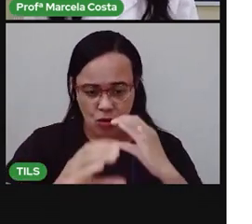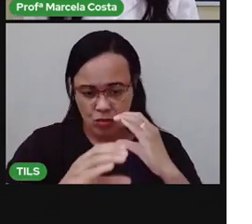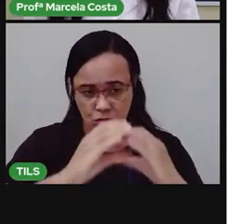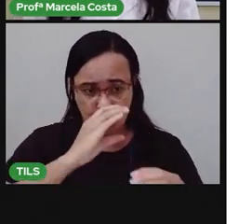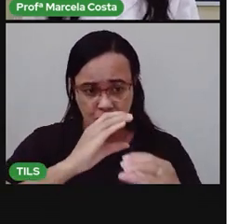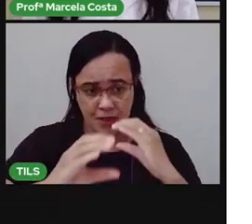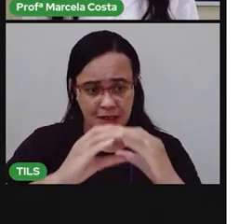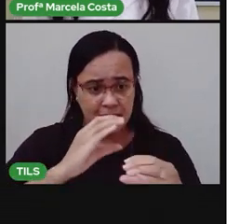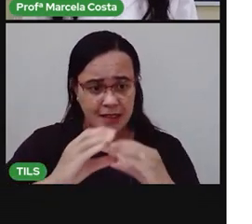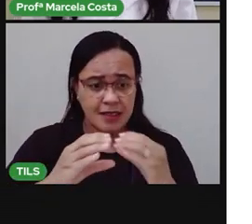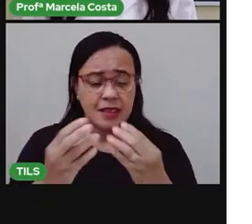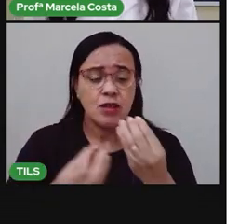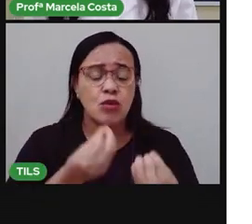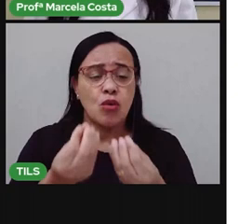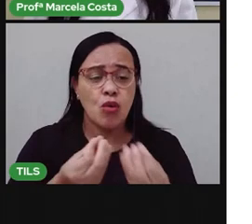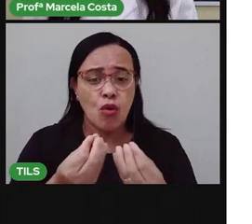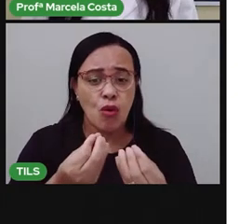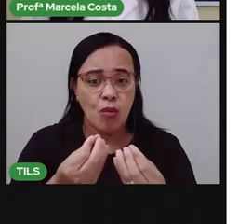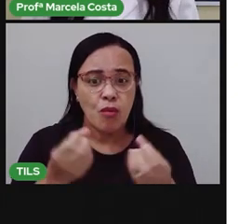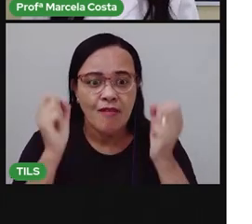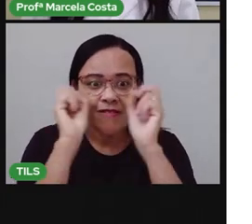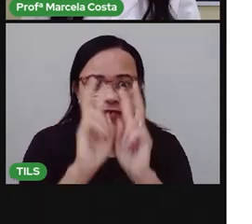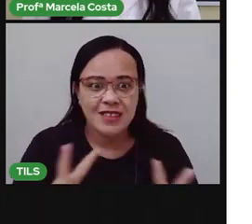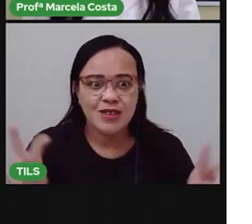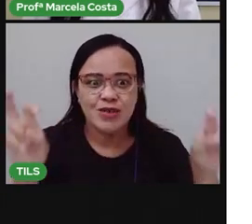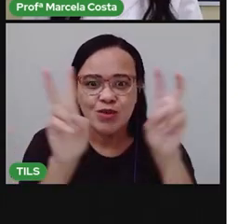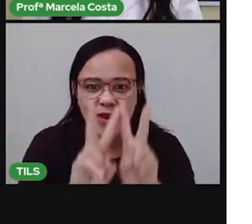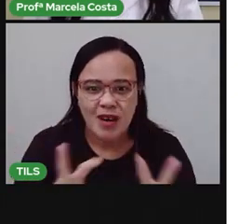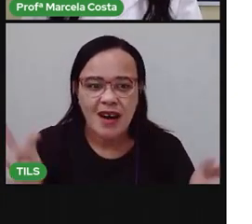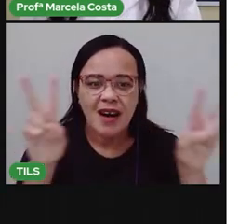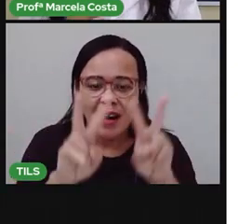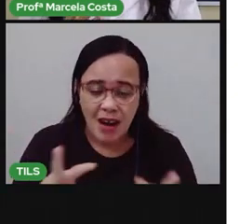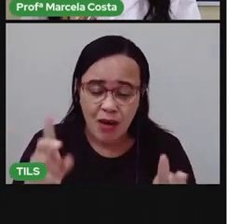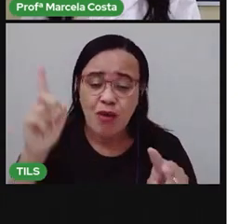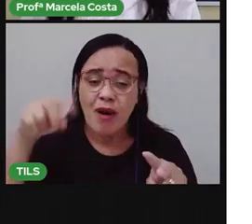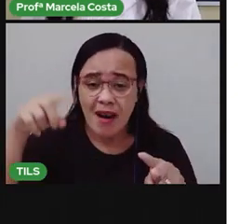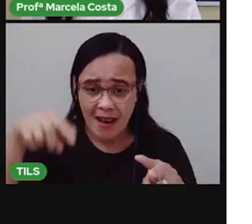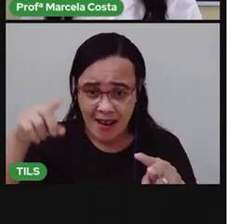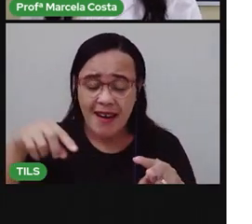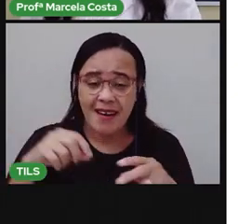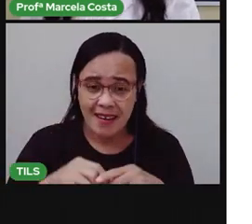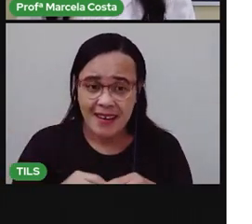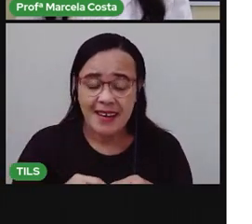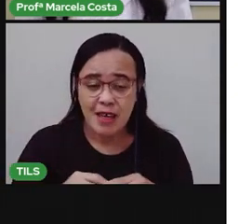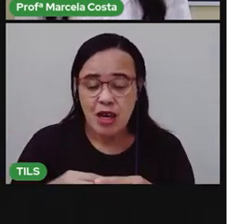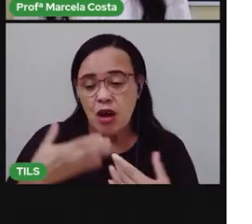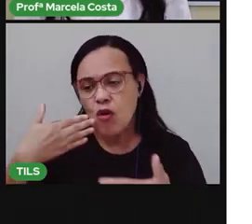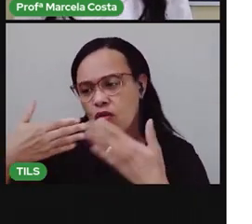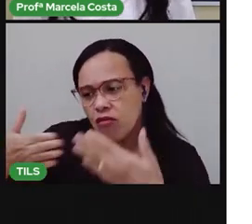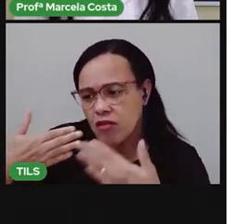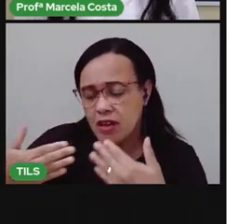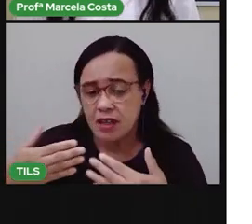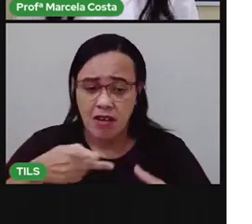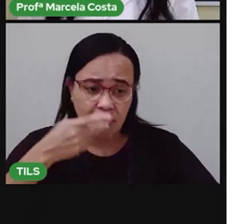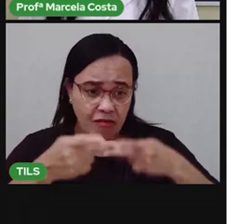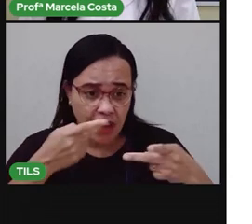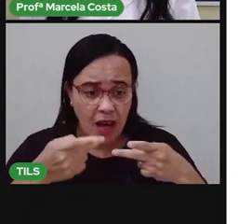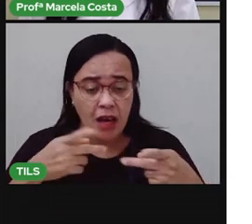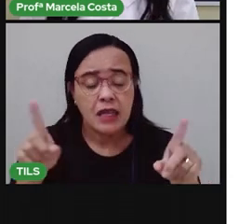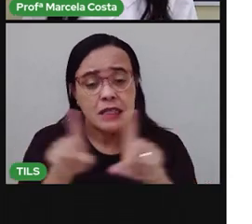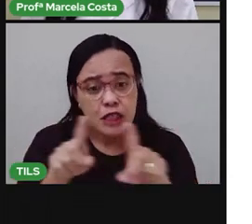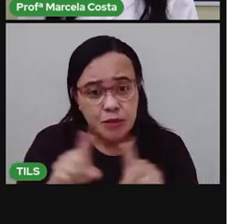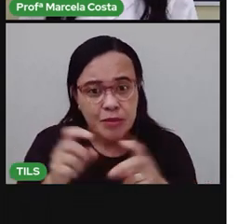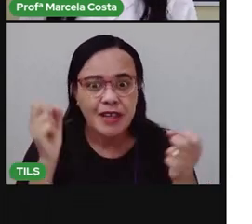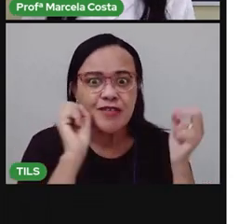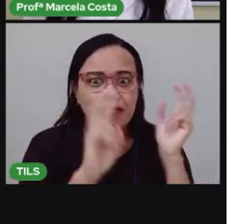escrita, de maneira falada, a gente também se comunica visualmente. E o rótulo é uma